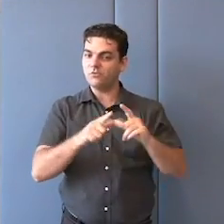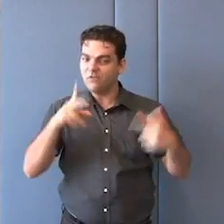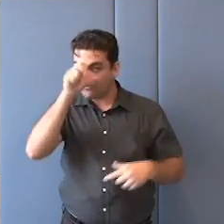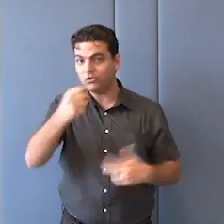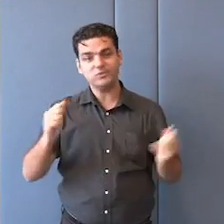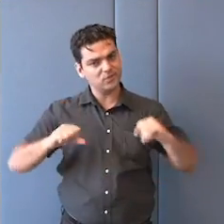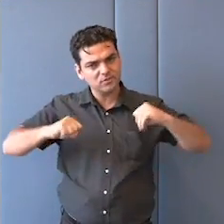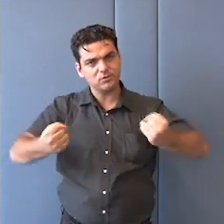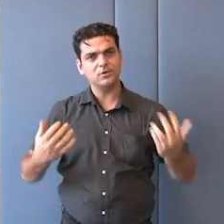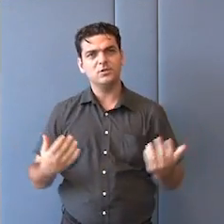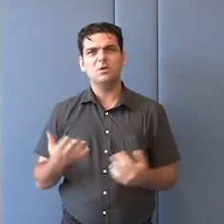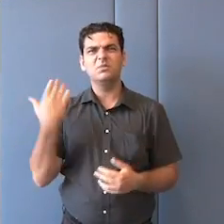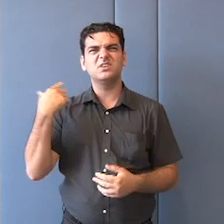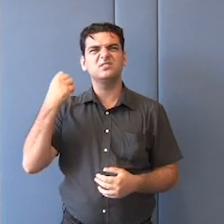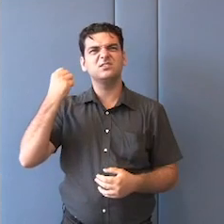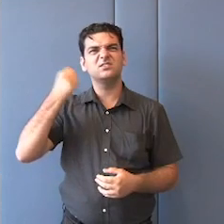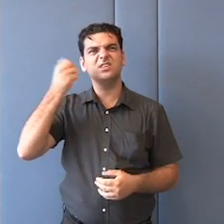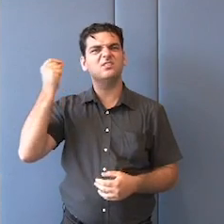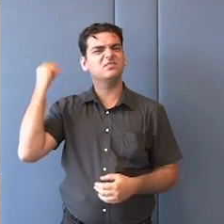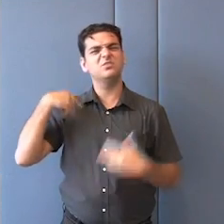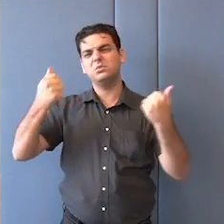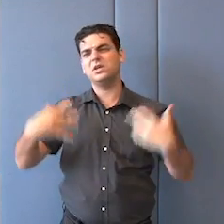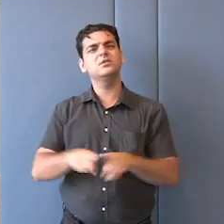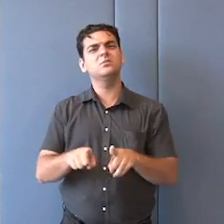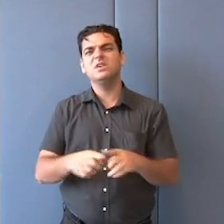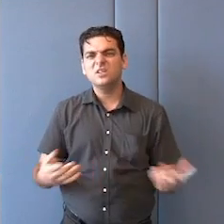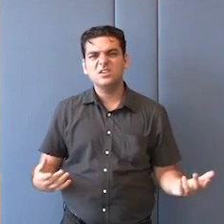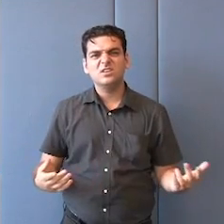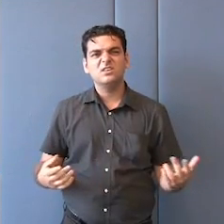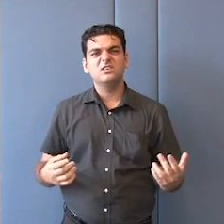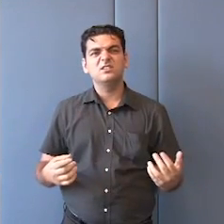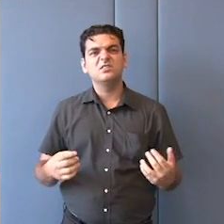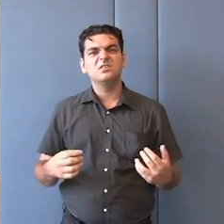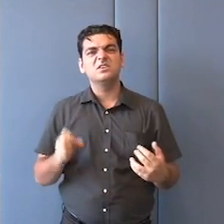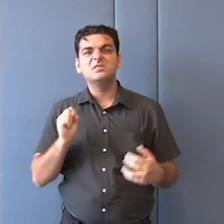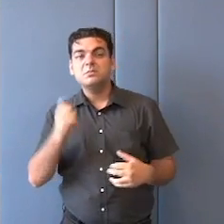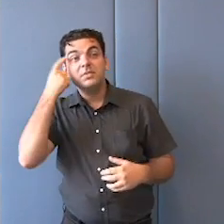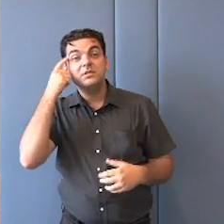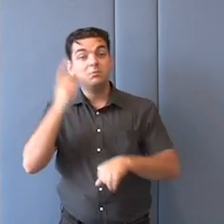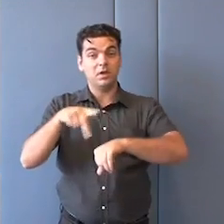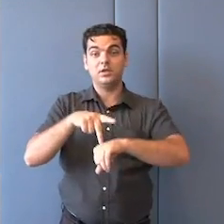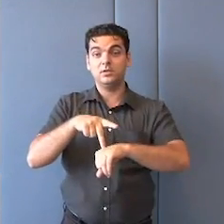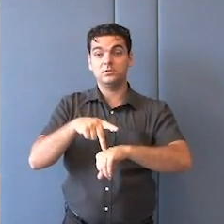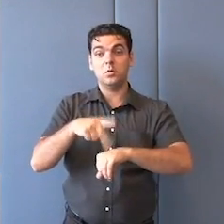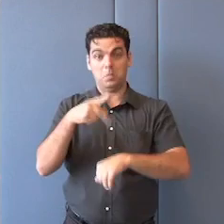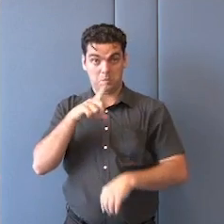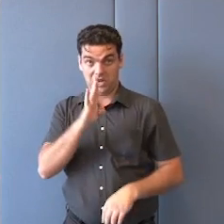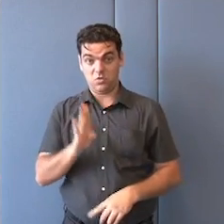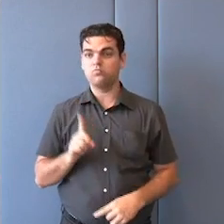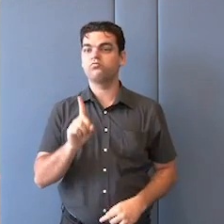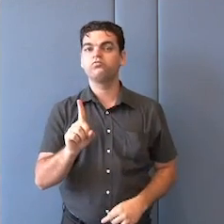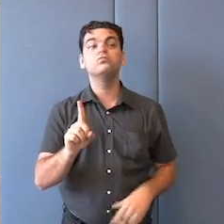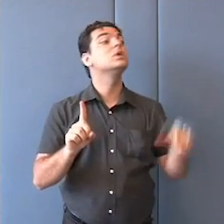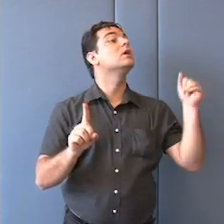também falei disso lá no Senado, deixar de ser esse país que está sempre olhando para lado, quem que está comigo, quem que não está, vamos olhar para frente,